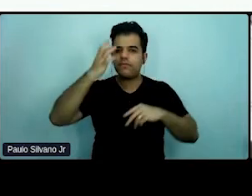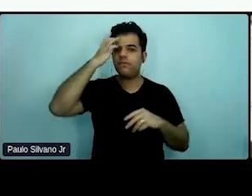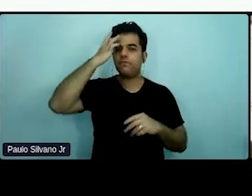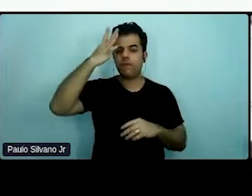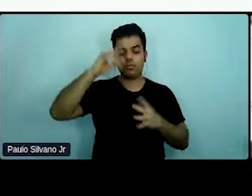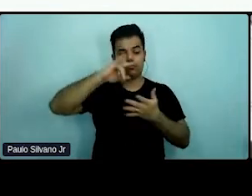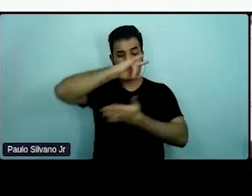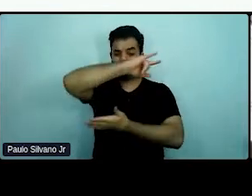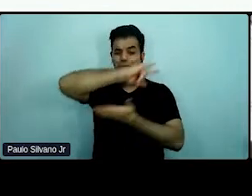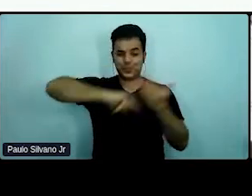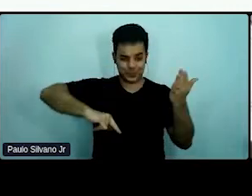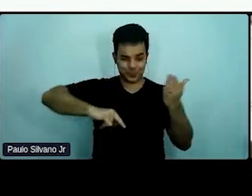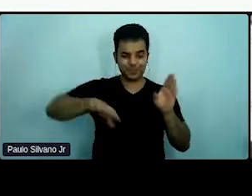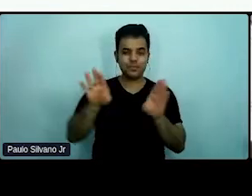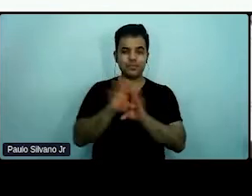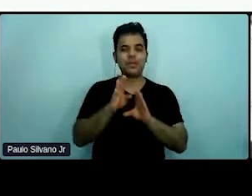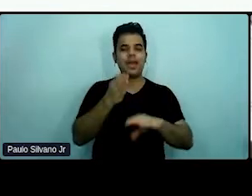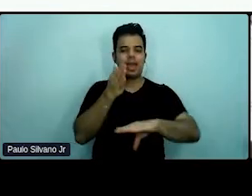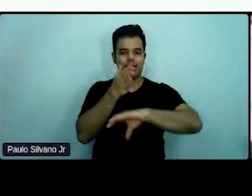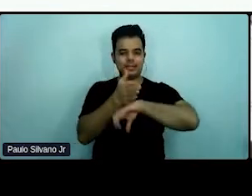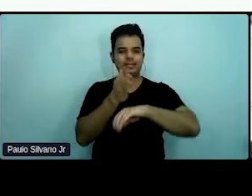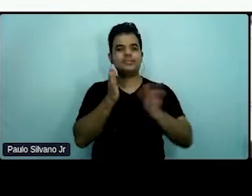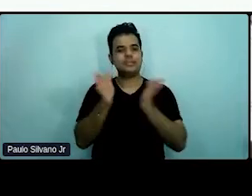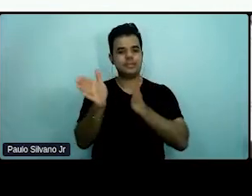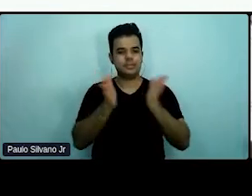sejam cada vez mais acessíveis.